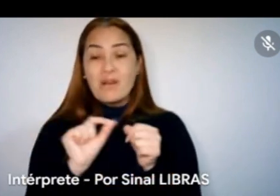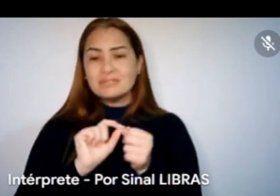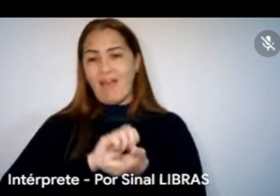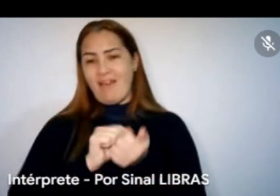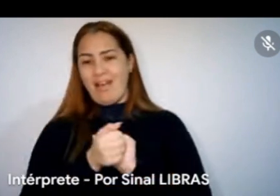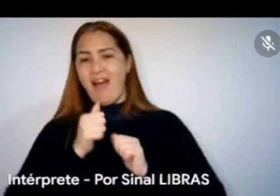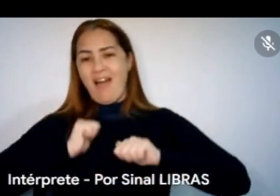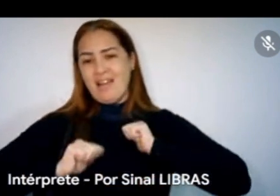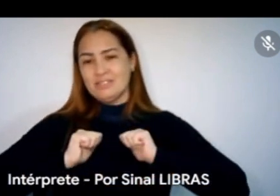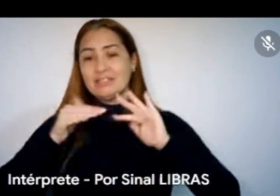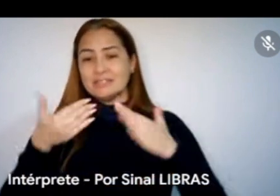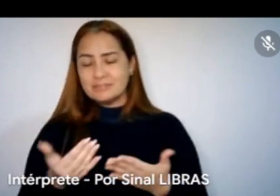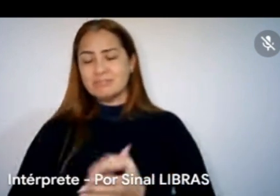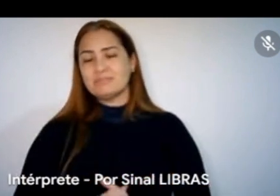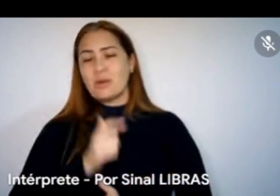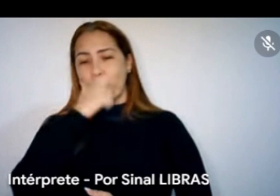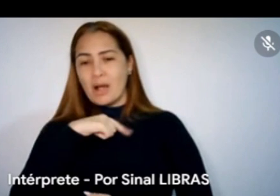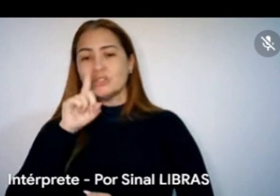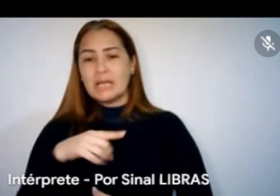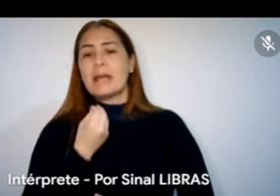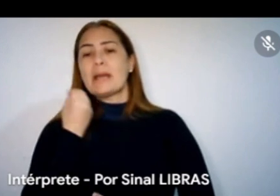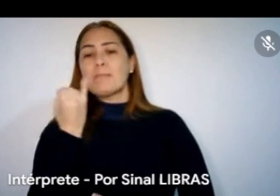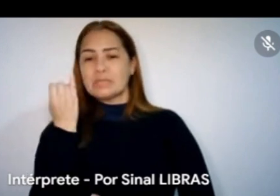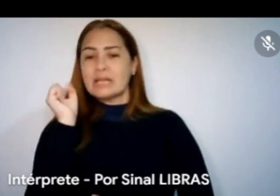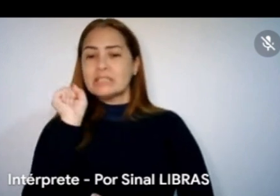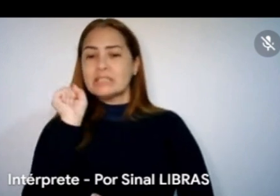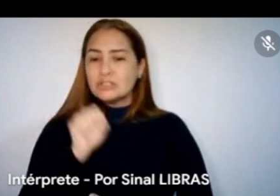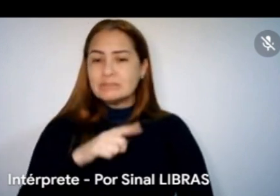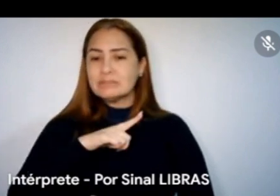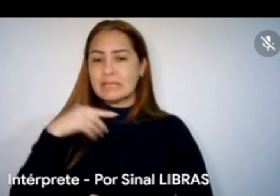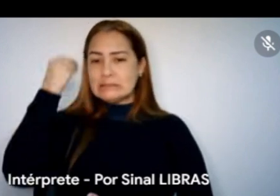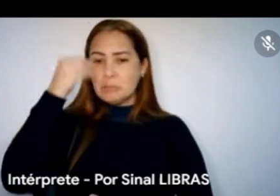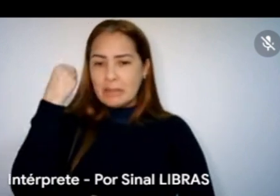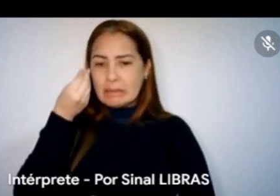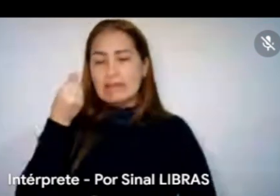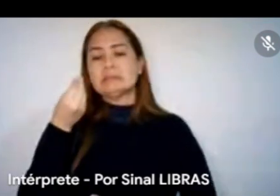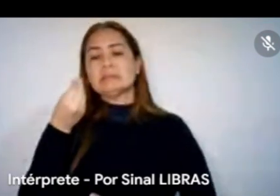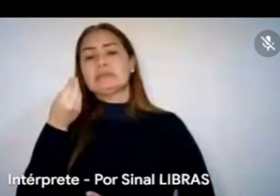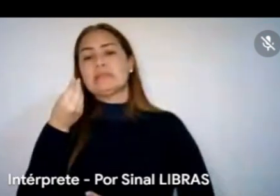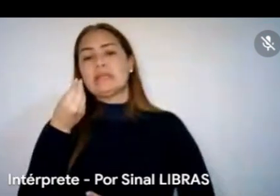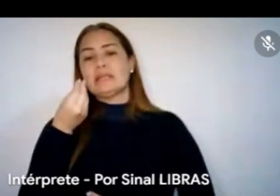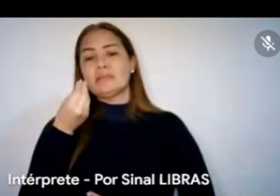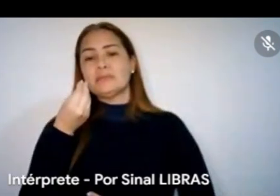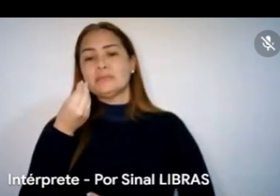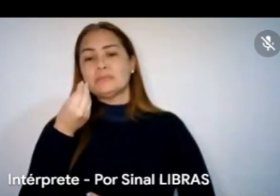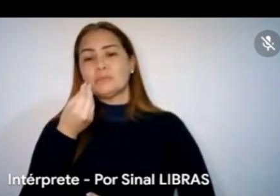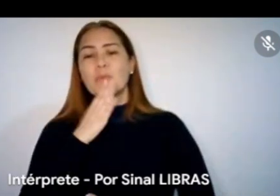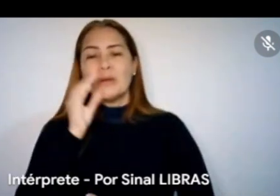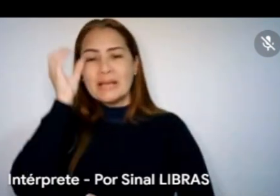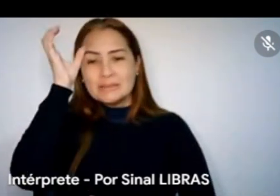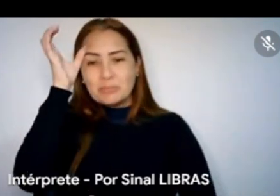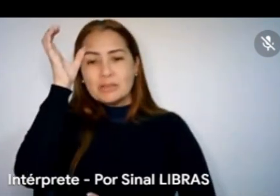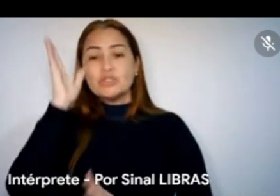eu acho isso muito importante na escolha, sabe? A gente viu muitos projetos bacanas ficarem de